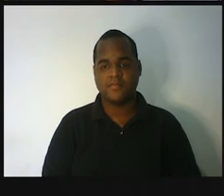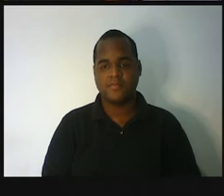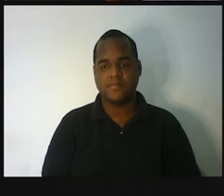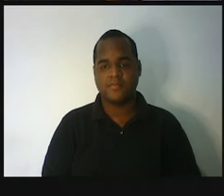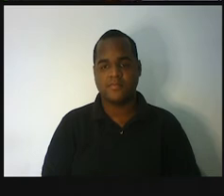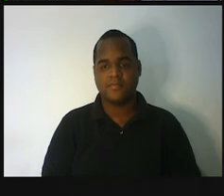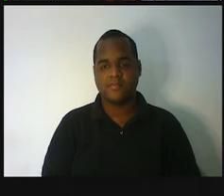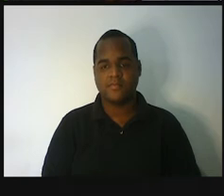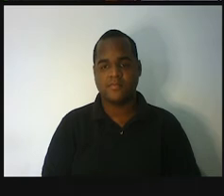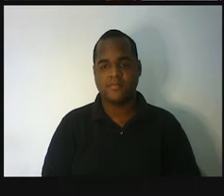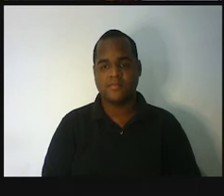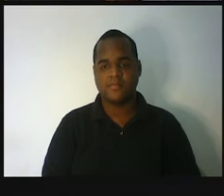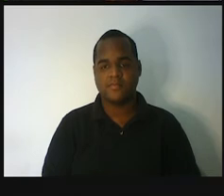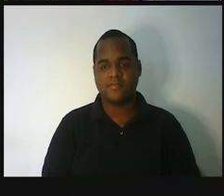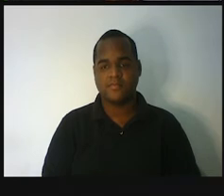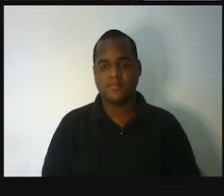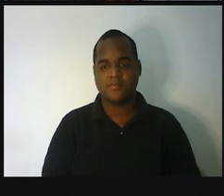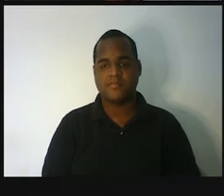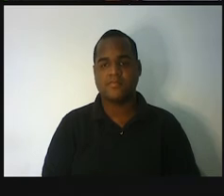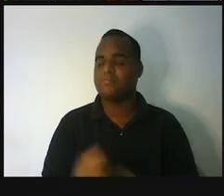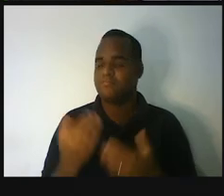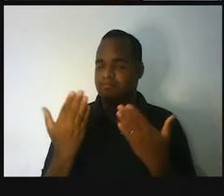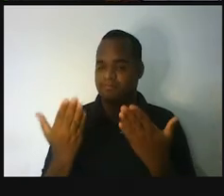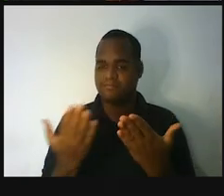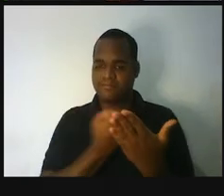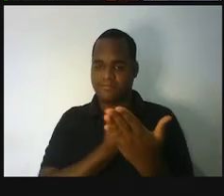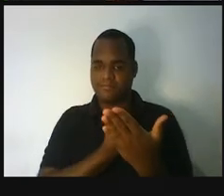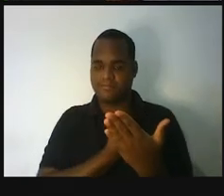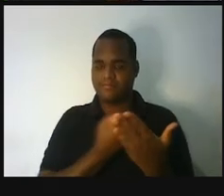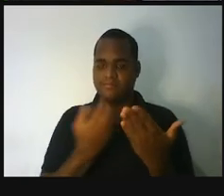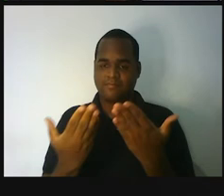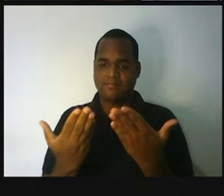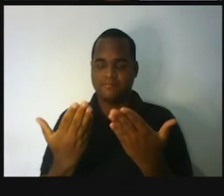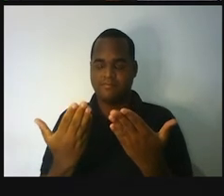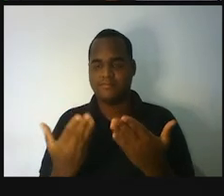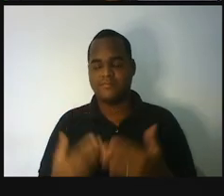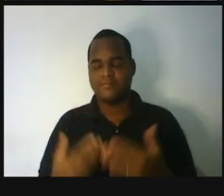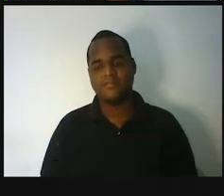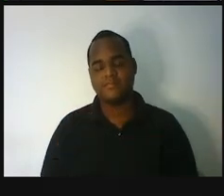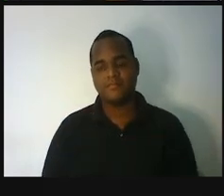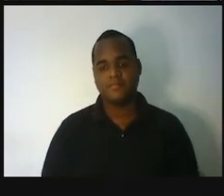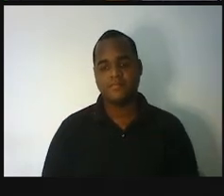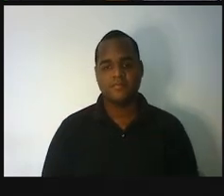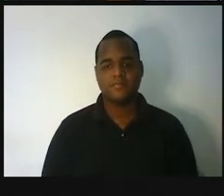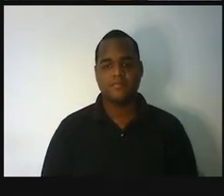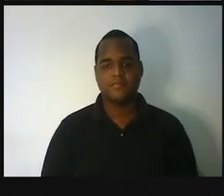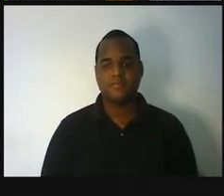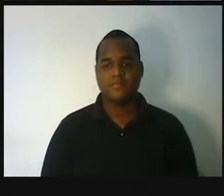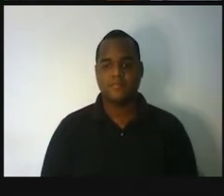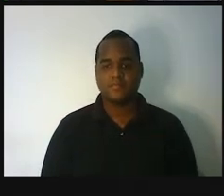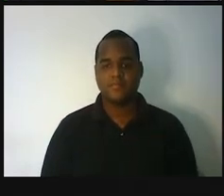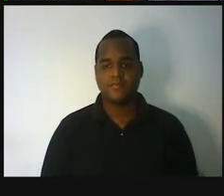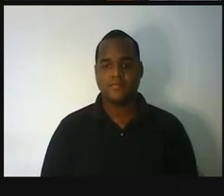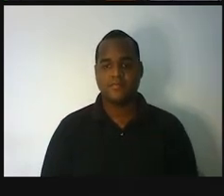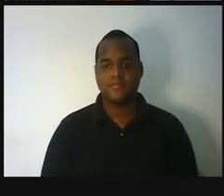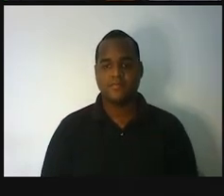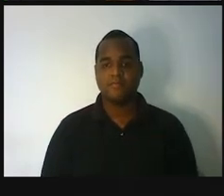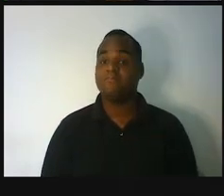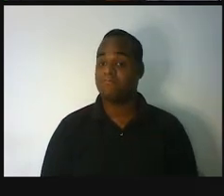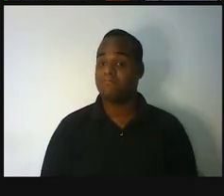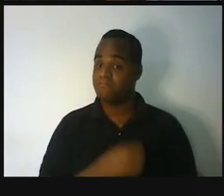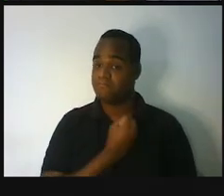13.085.849. E aí você está fazendo aí também na sua